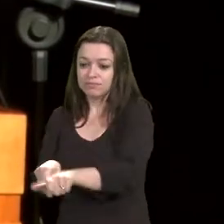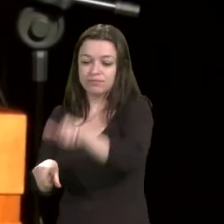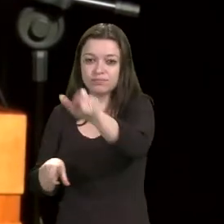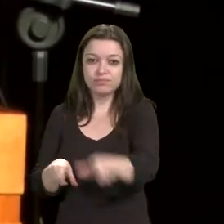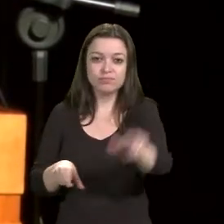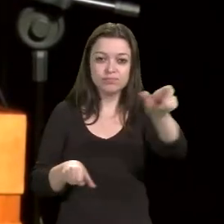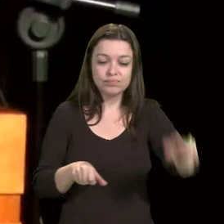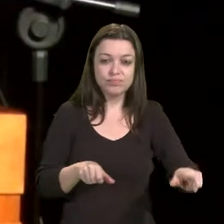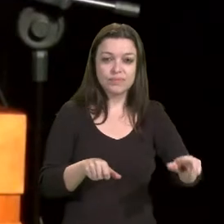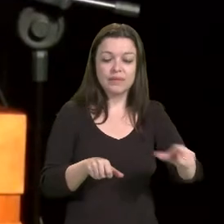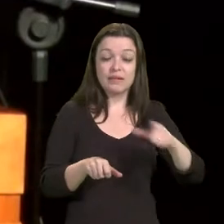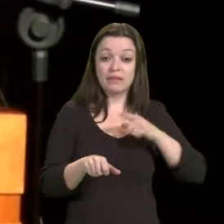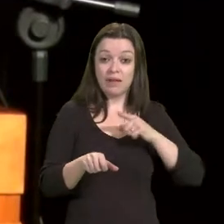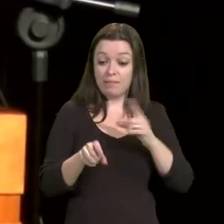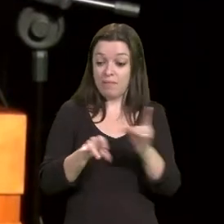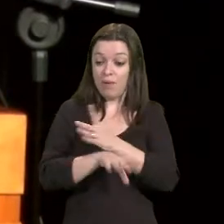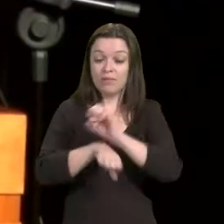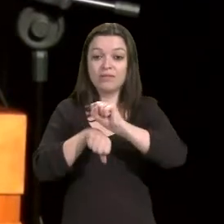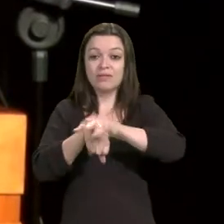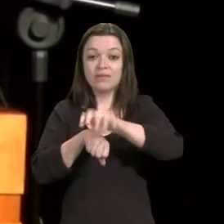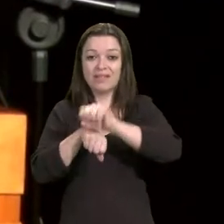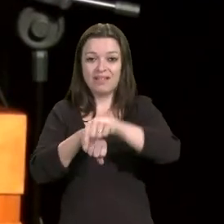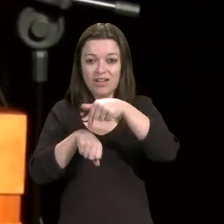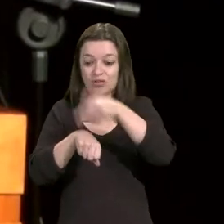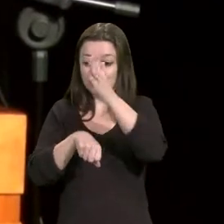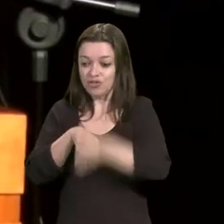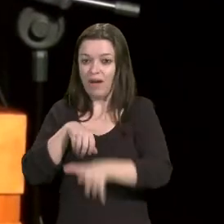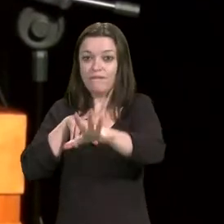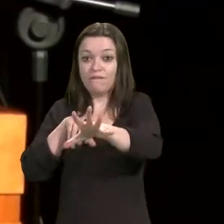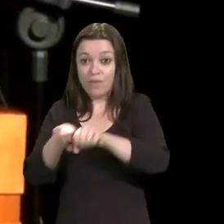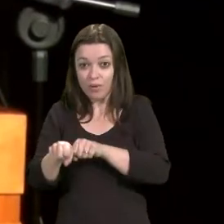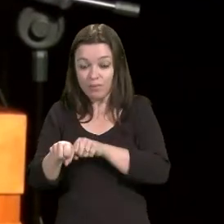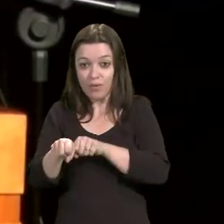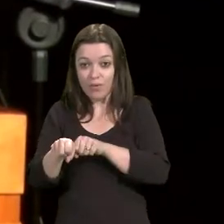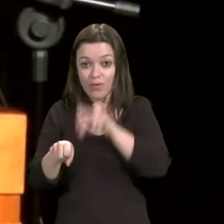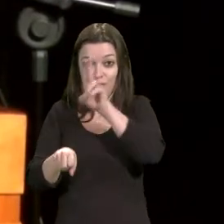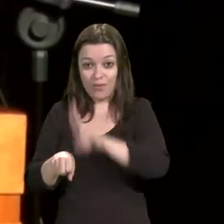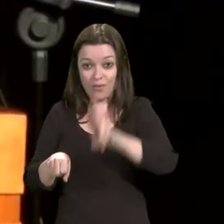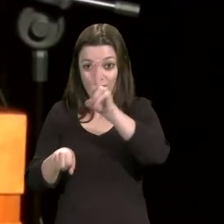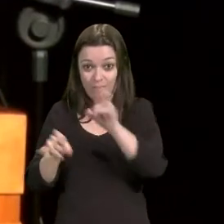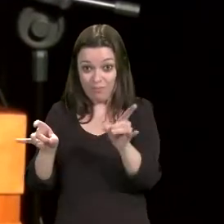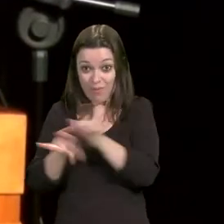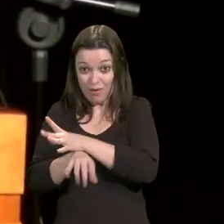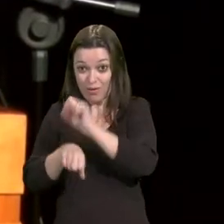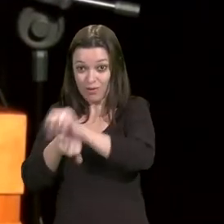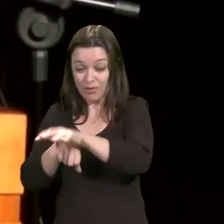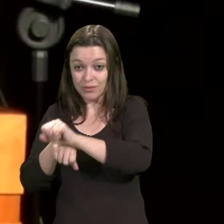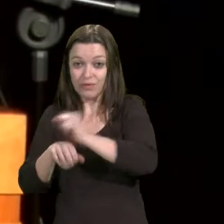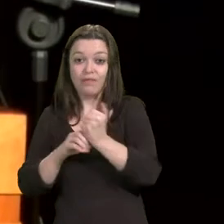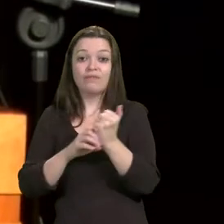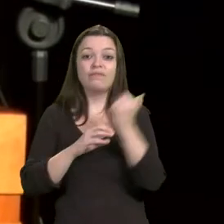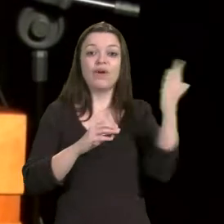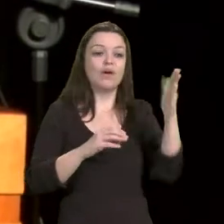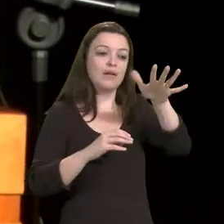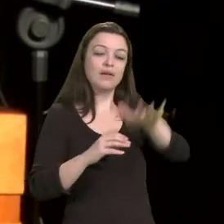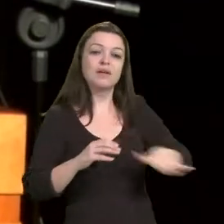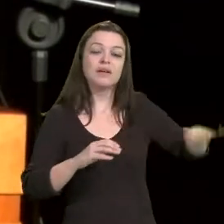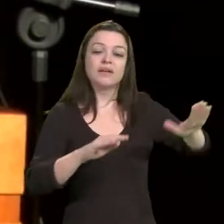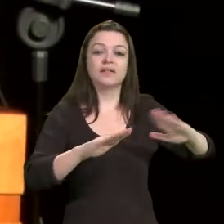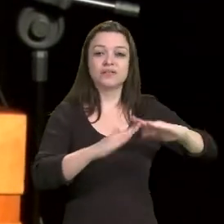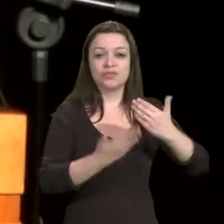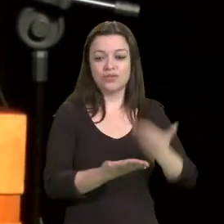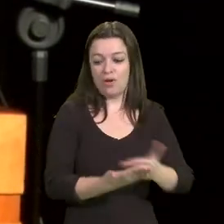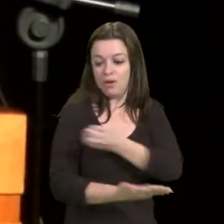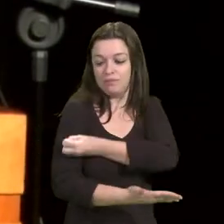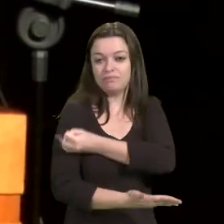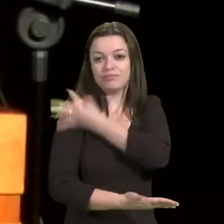egressos das licenciaturas das universidades públicas, são os que formam os quadros dos